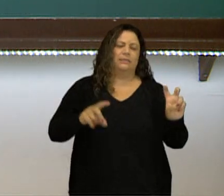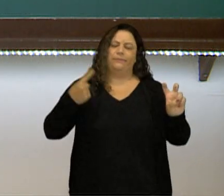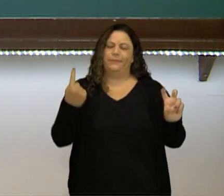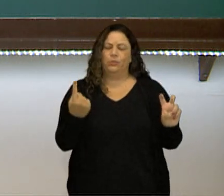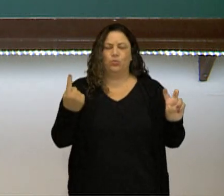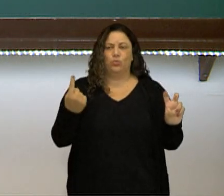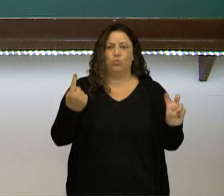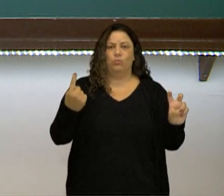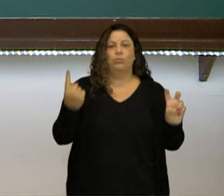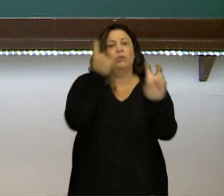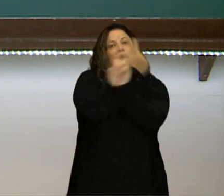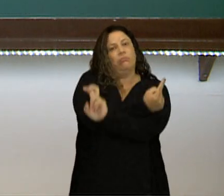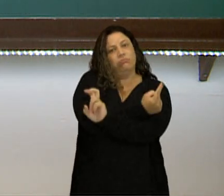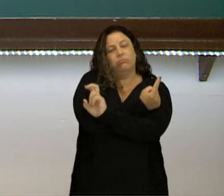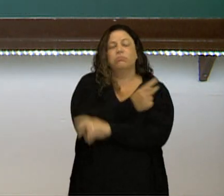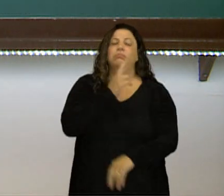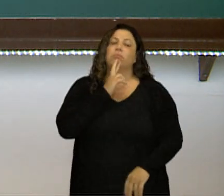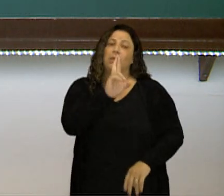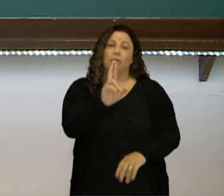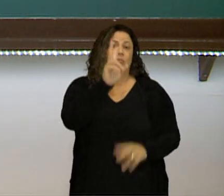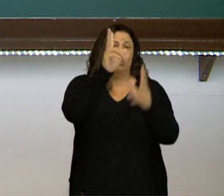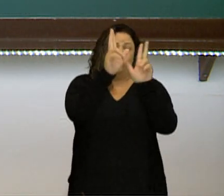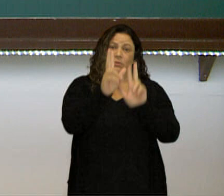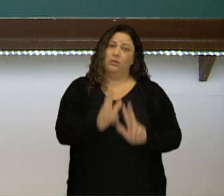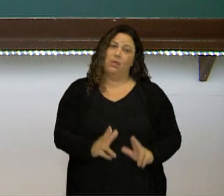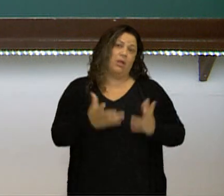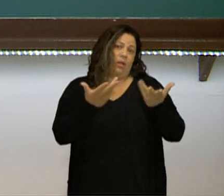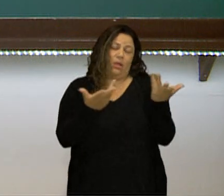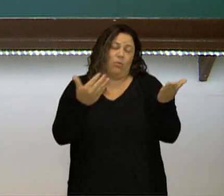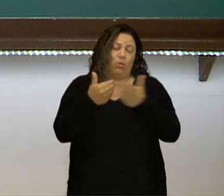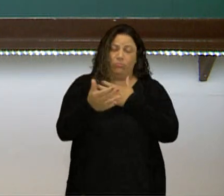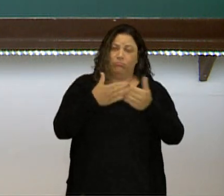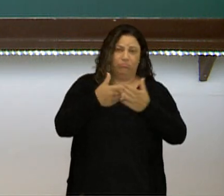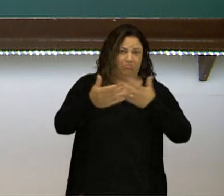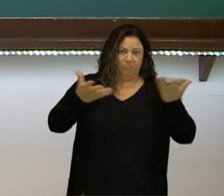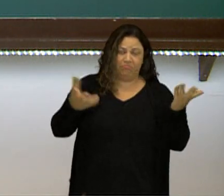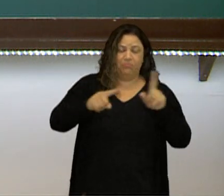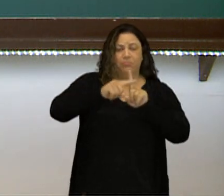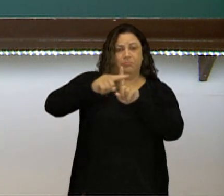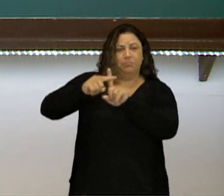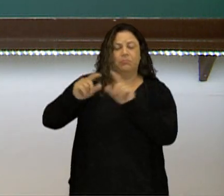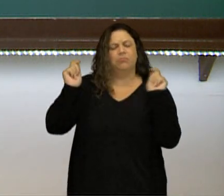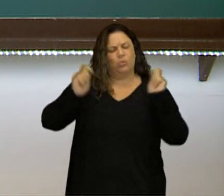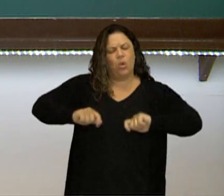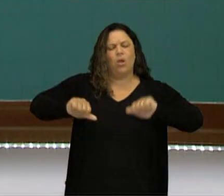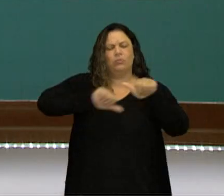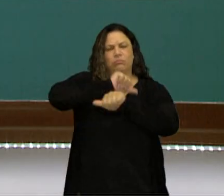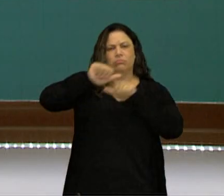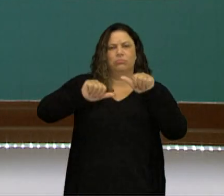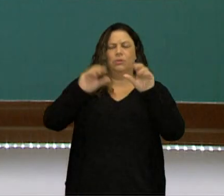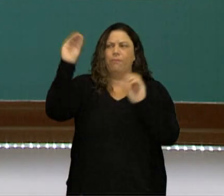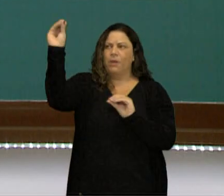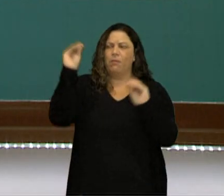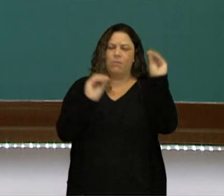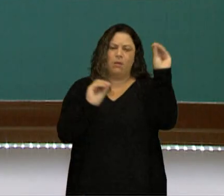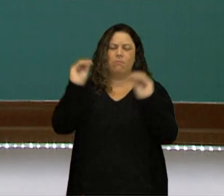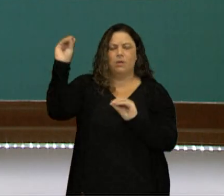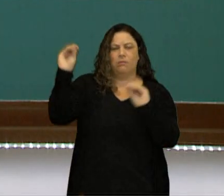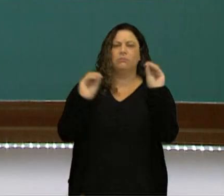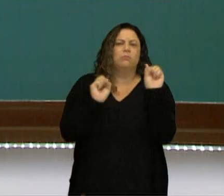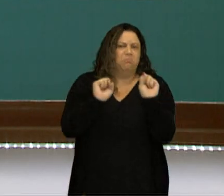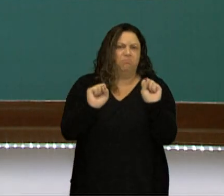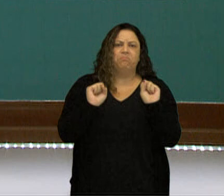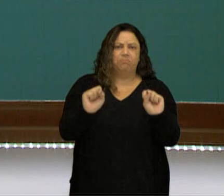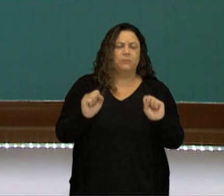mais 5, não dá o mesmo resultado? Dá. Por isso que eu posso mudar as parcelas de lugar. Muito bem.